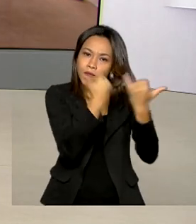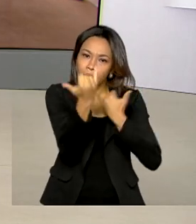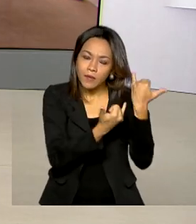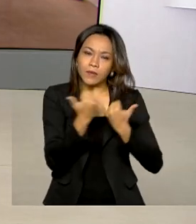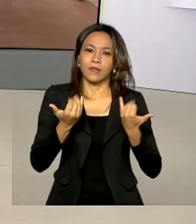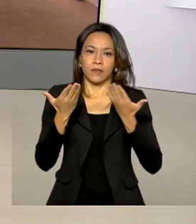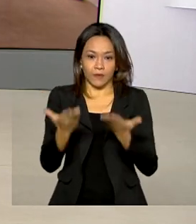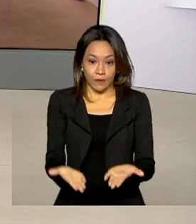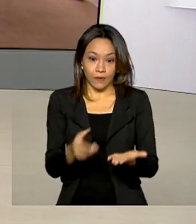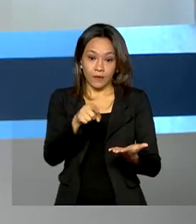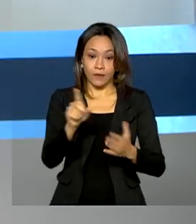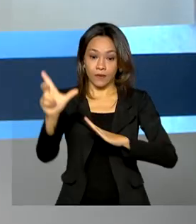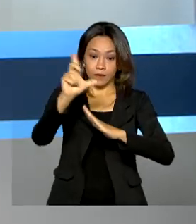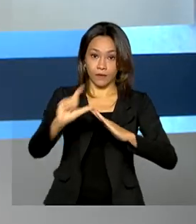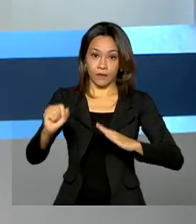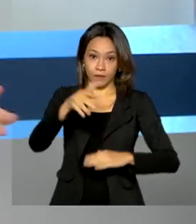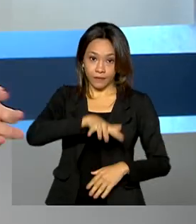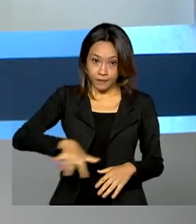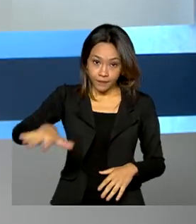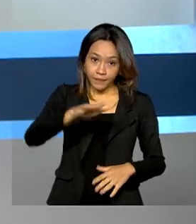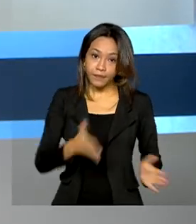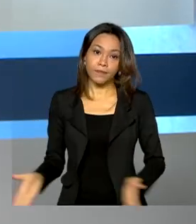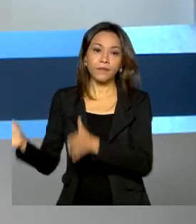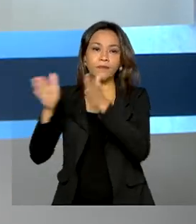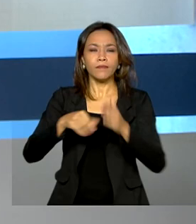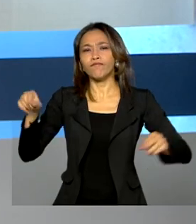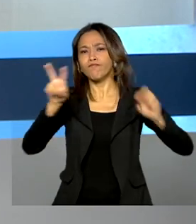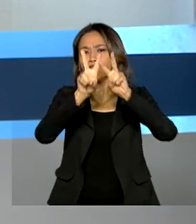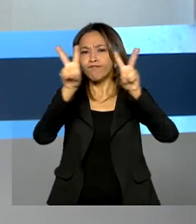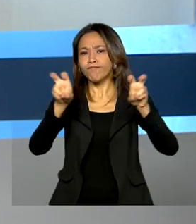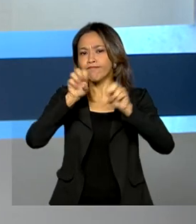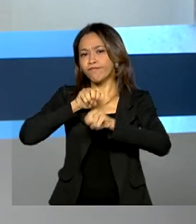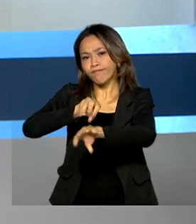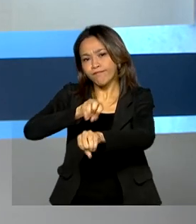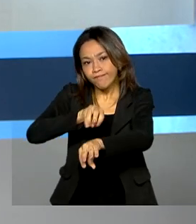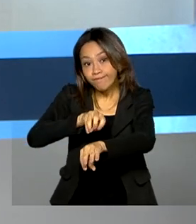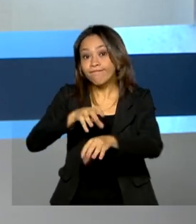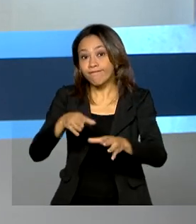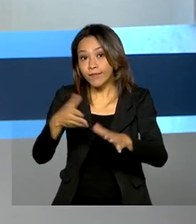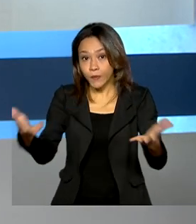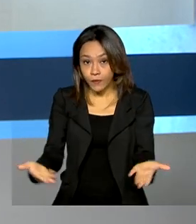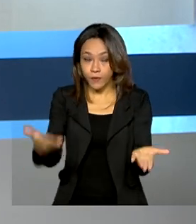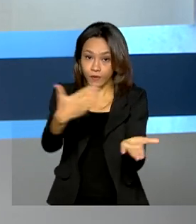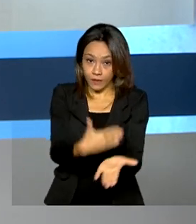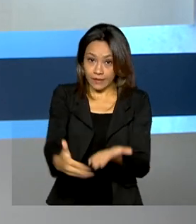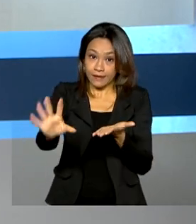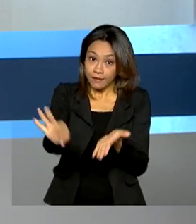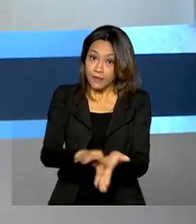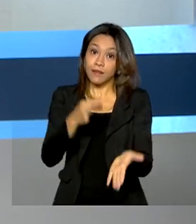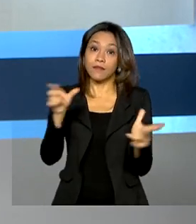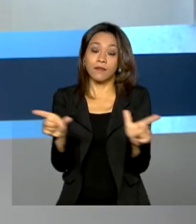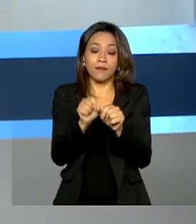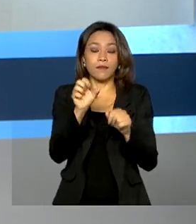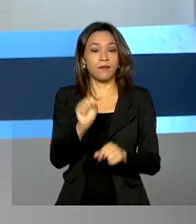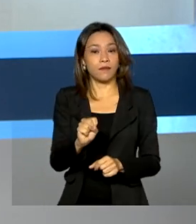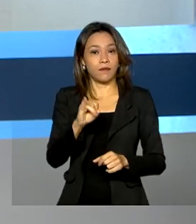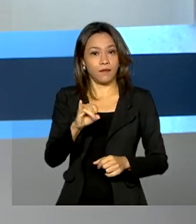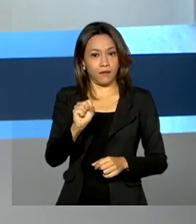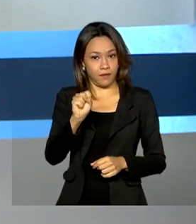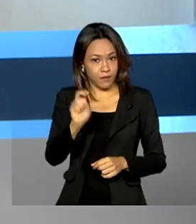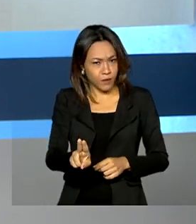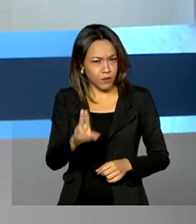vivo pra gente, direto do Palácio do Planalto. Vamos falar de educação? Começam hoje as inscrições para o Sistema de Seleção Unificada, o SISU.